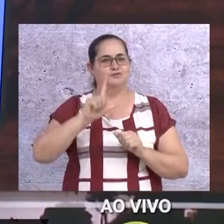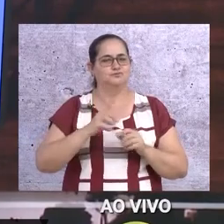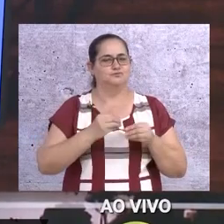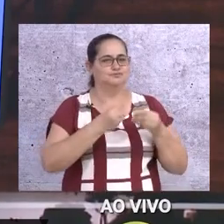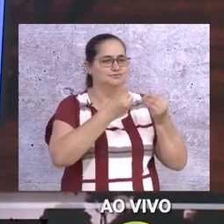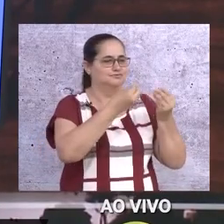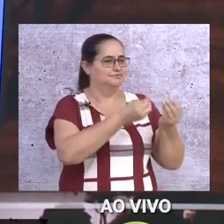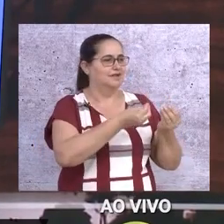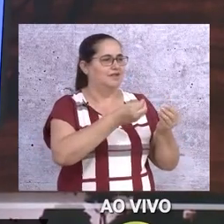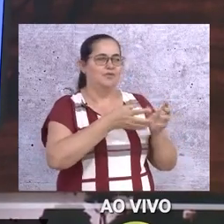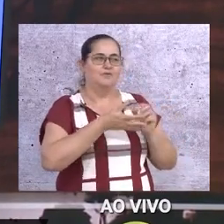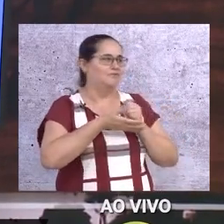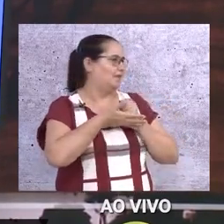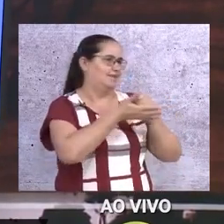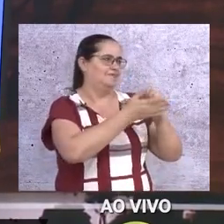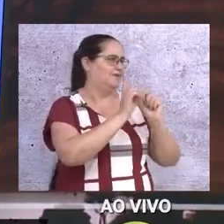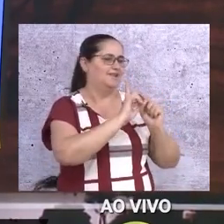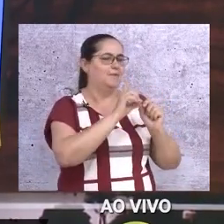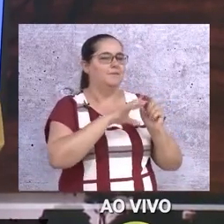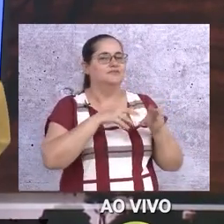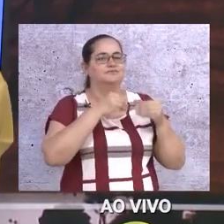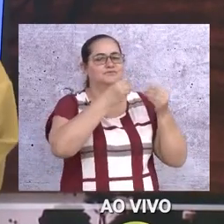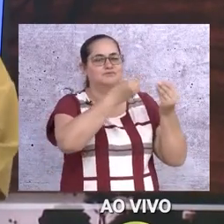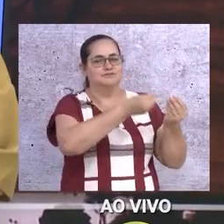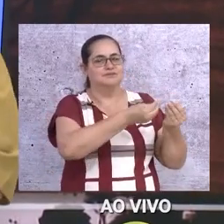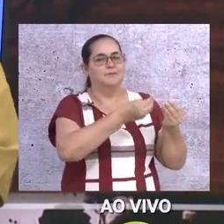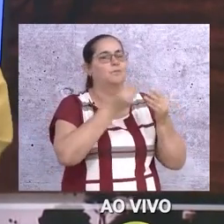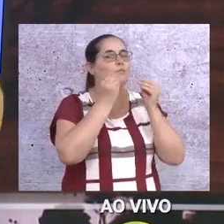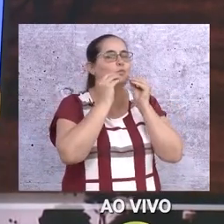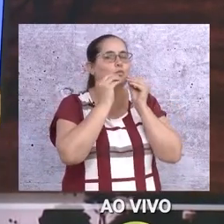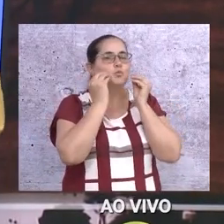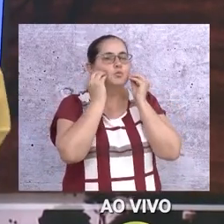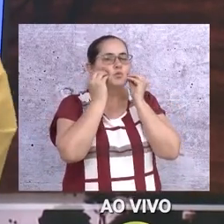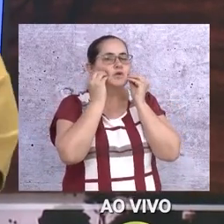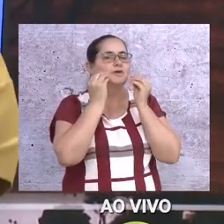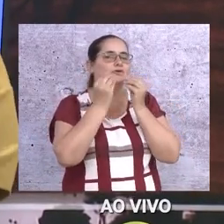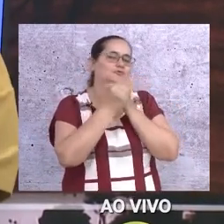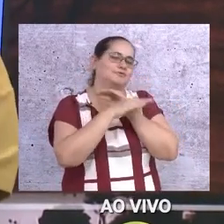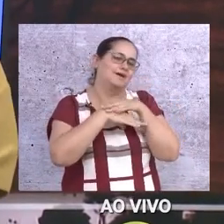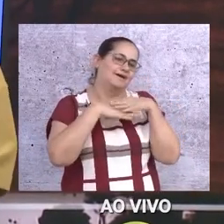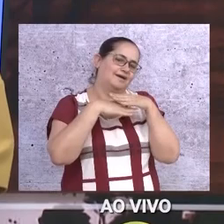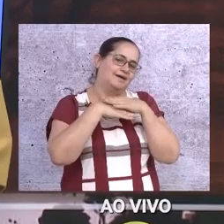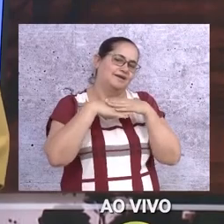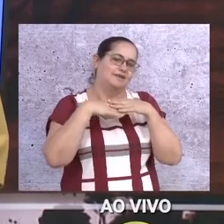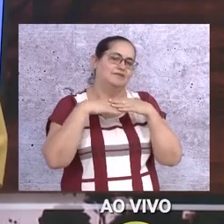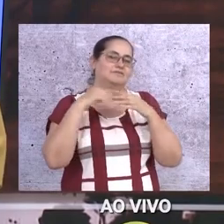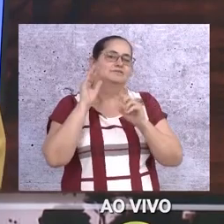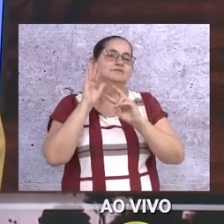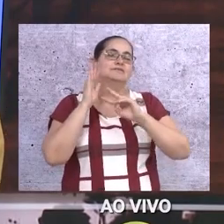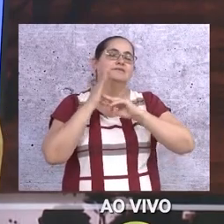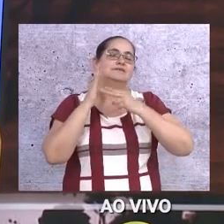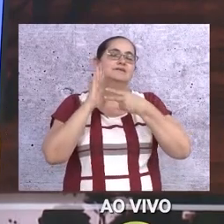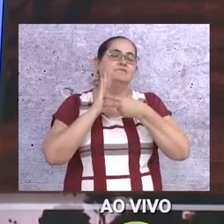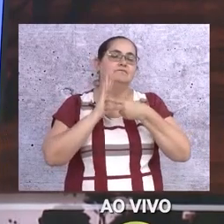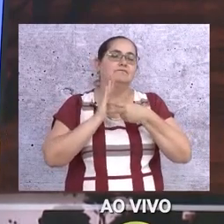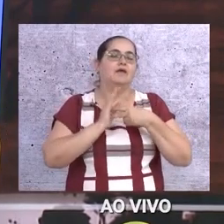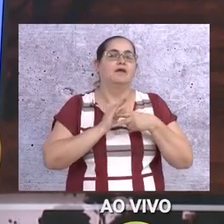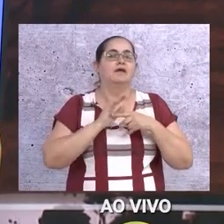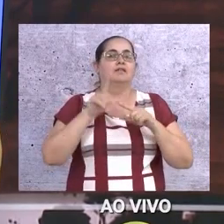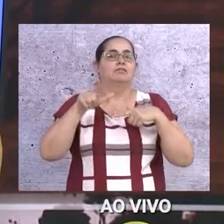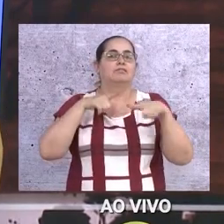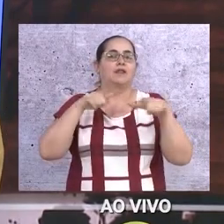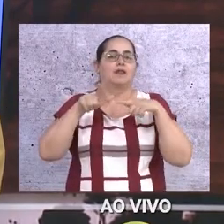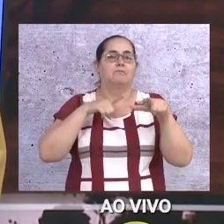entregar. A senhora não vai levar a bola embora, mas eu vou te entregar um beijo com todo carinho. Essa bola azul é o símbolo de trabalhos e coisas,